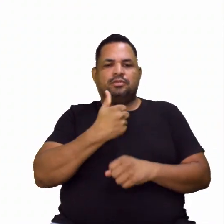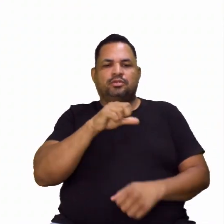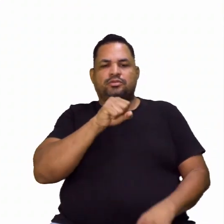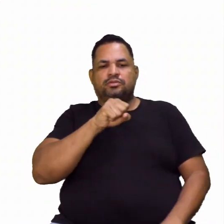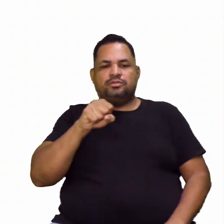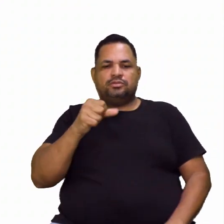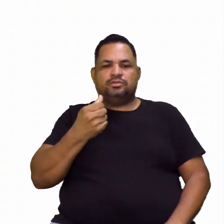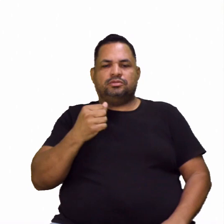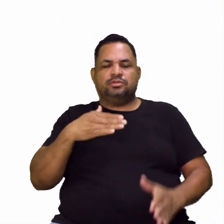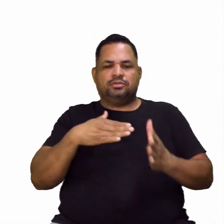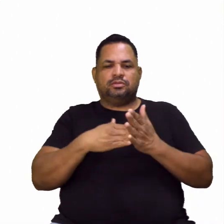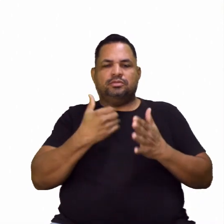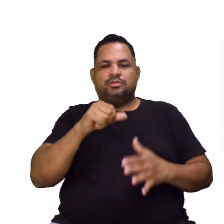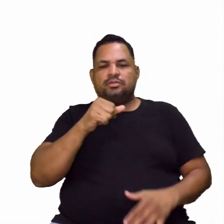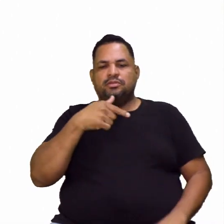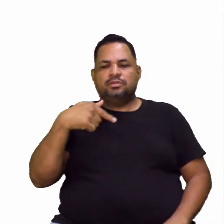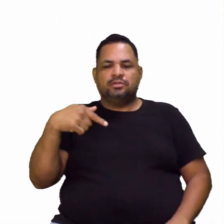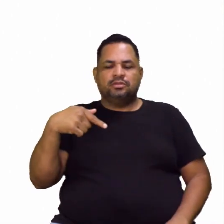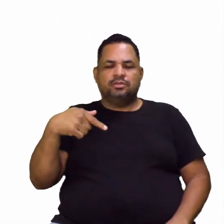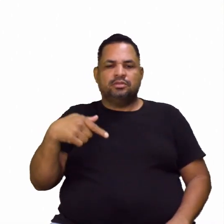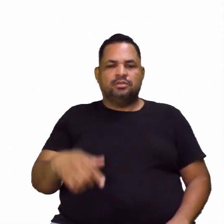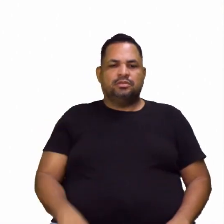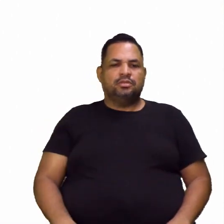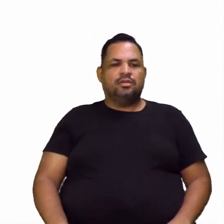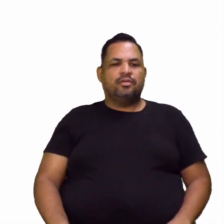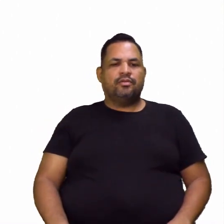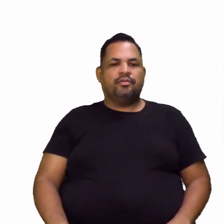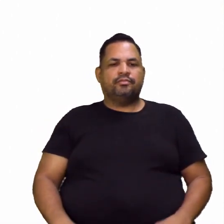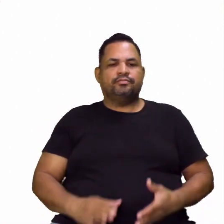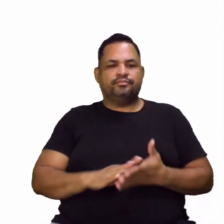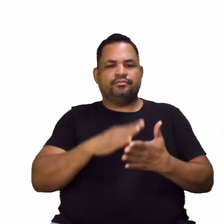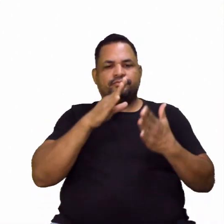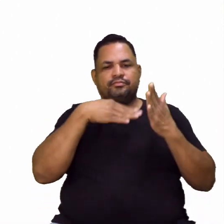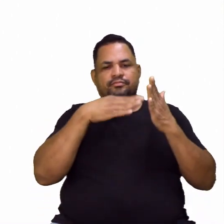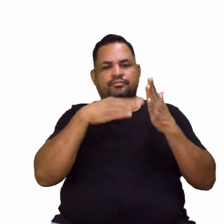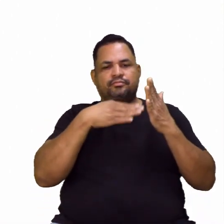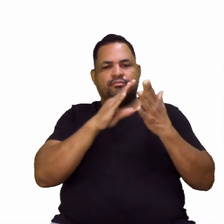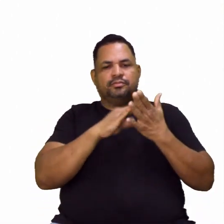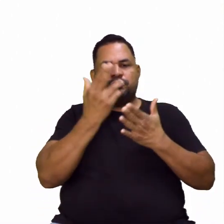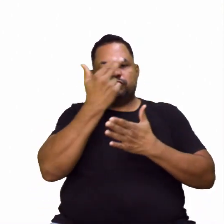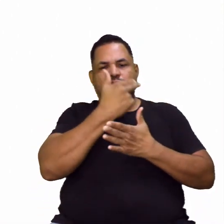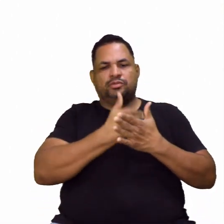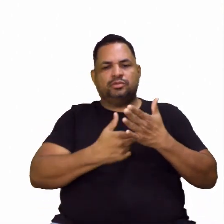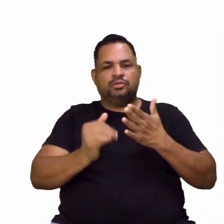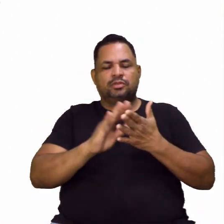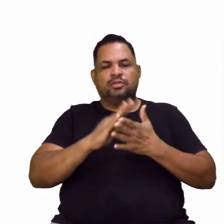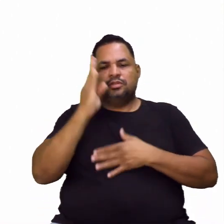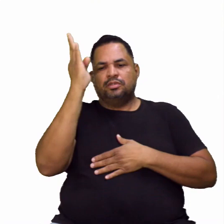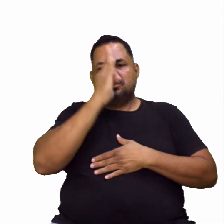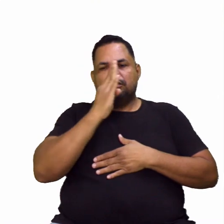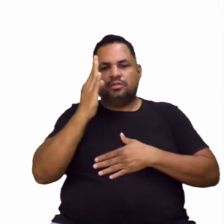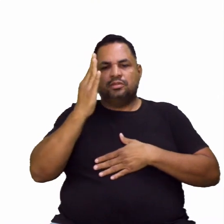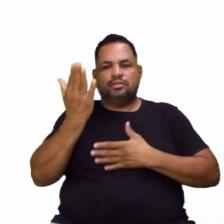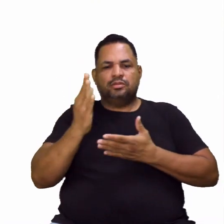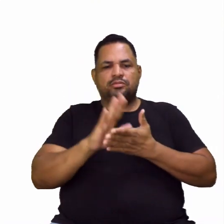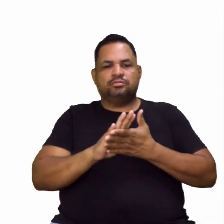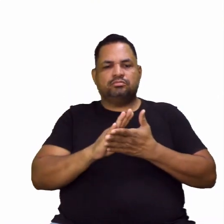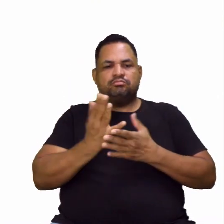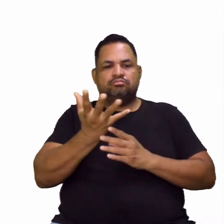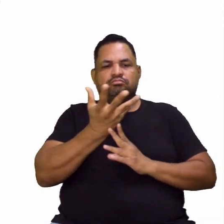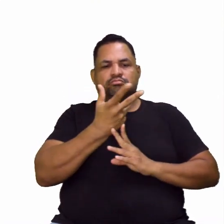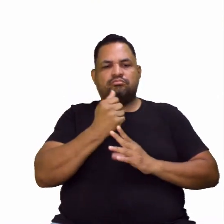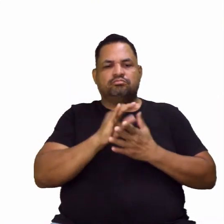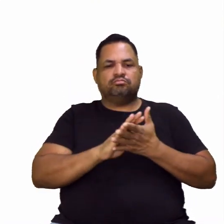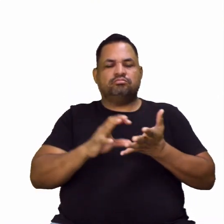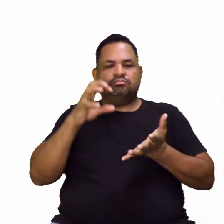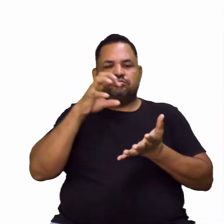a 1973. Foi uma pintora e desenhista brasileira, uma das artistas